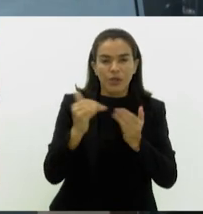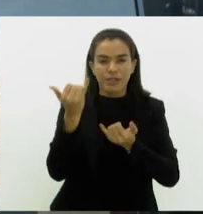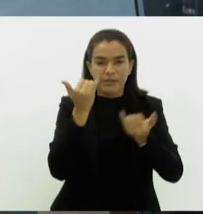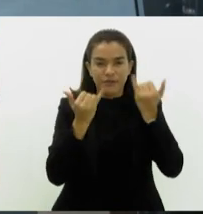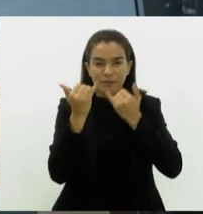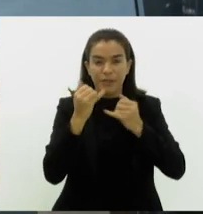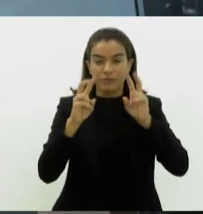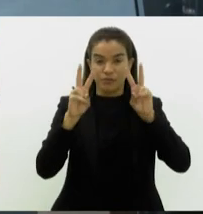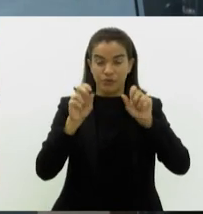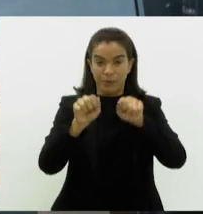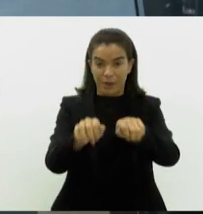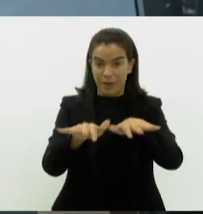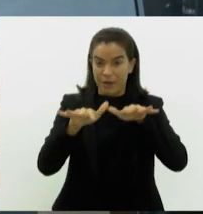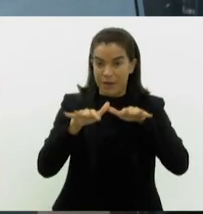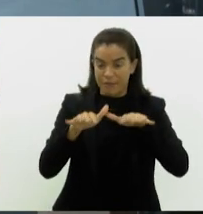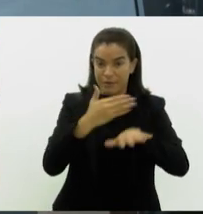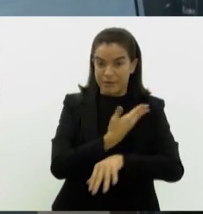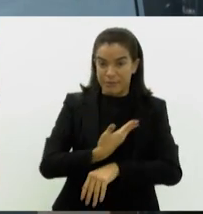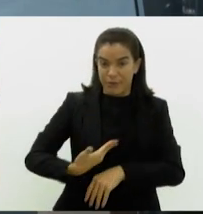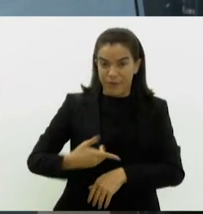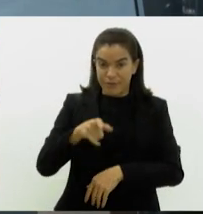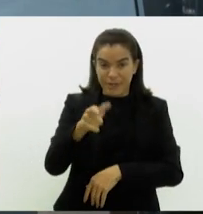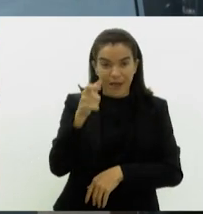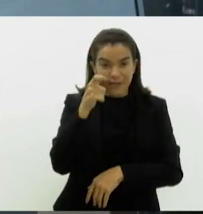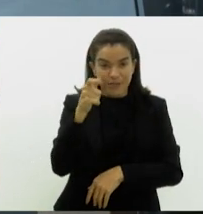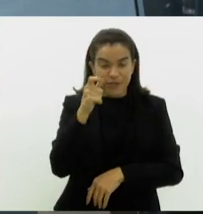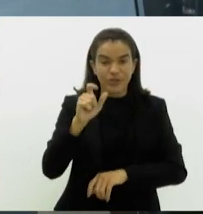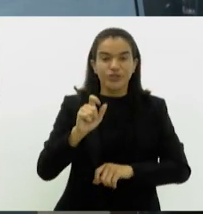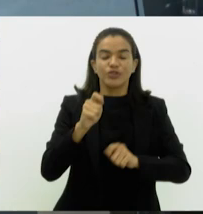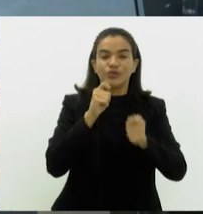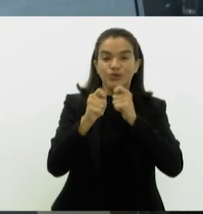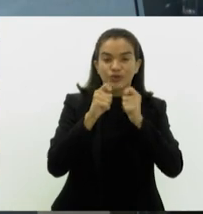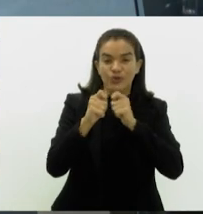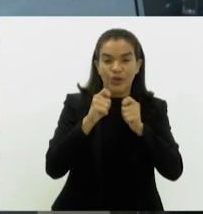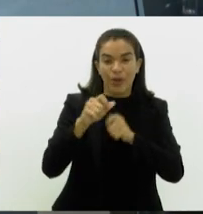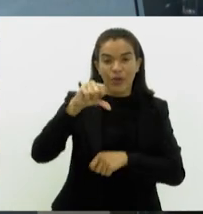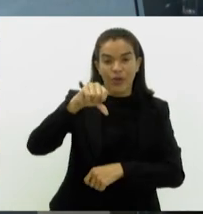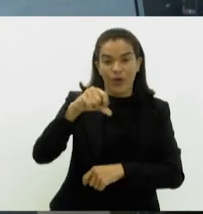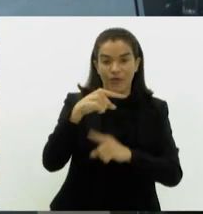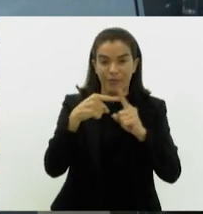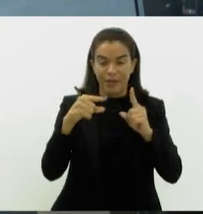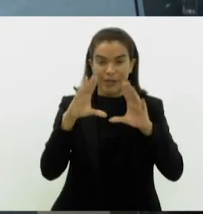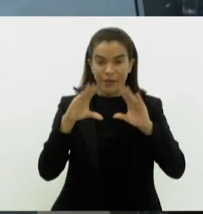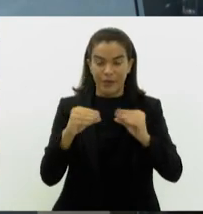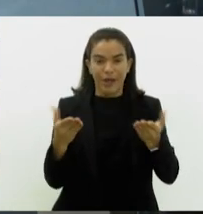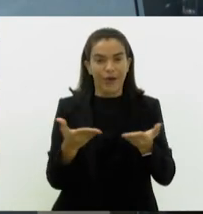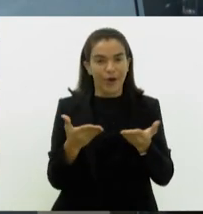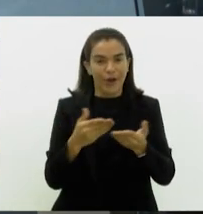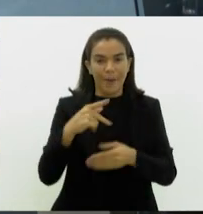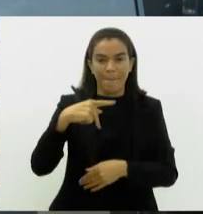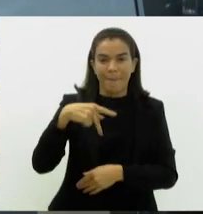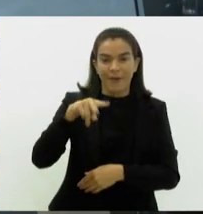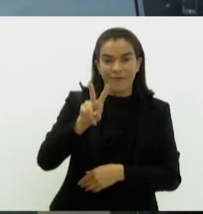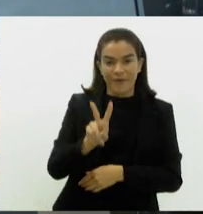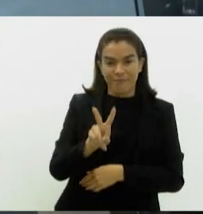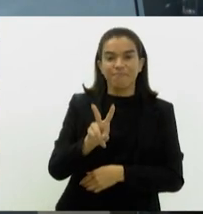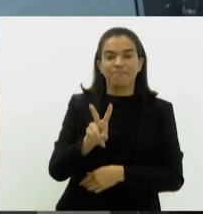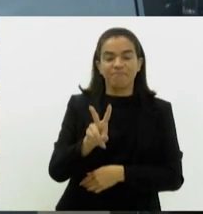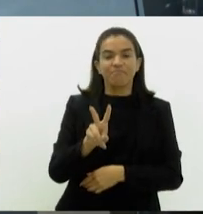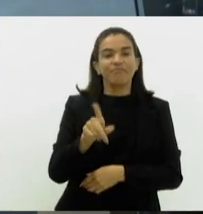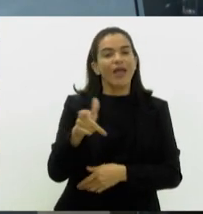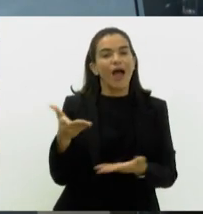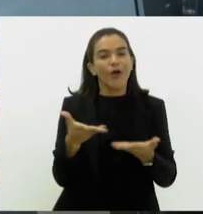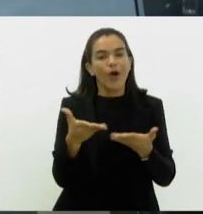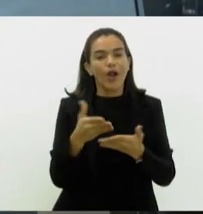sobre essa audiência pública você assiste logo mais no Jornal da Alerge, às nove e meia da noite. E voltamos com o repórter Paulo Vitor Viviani, que está